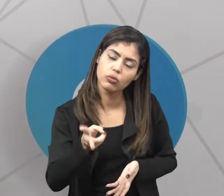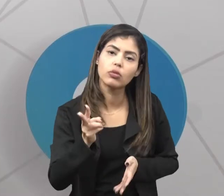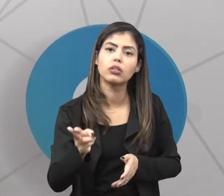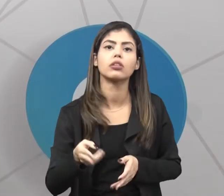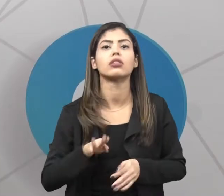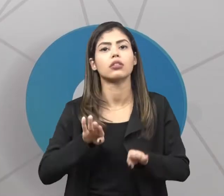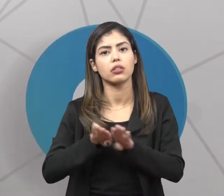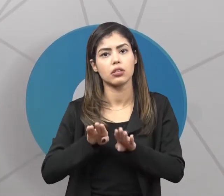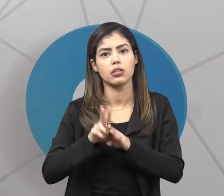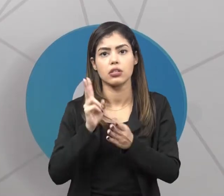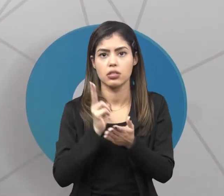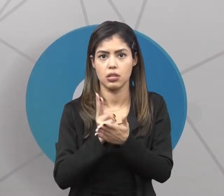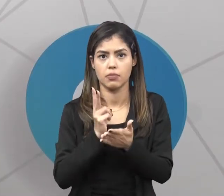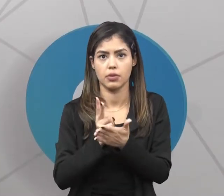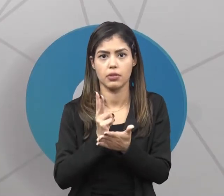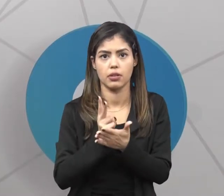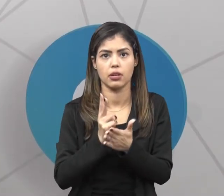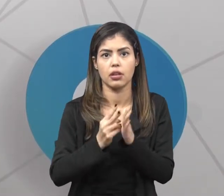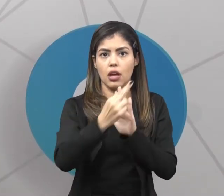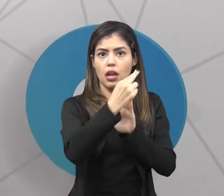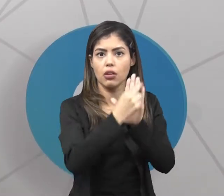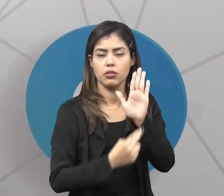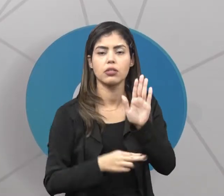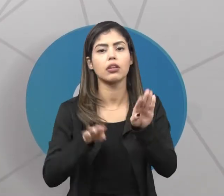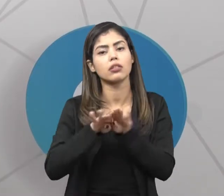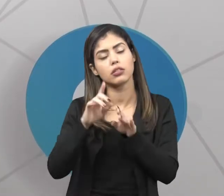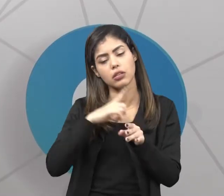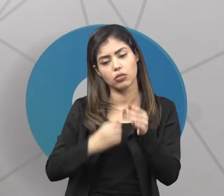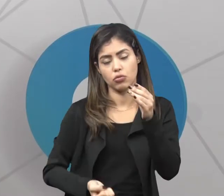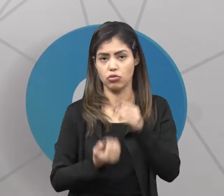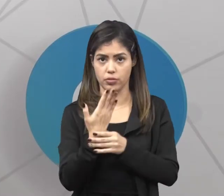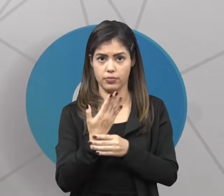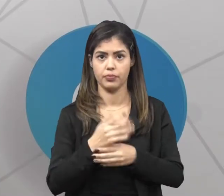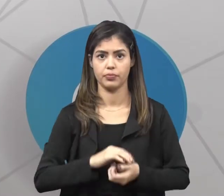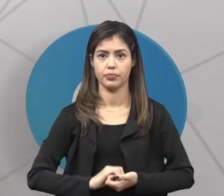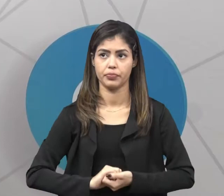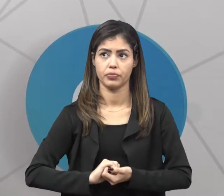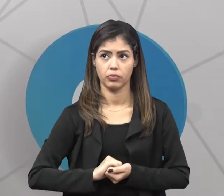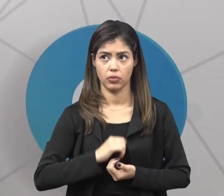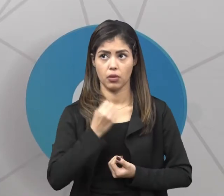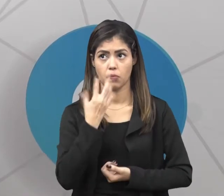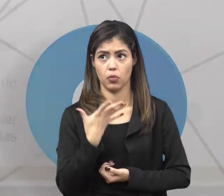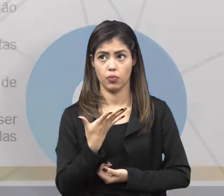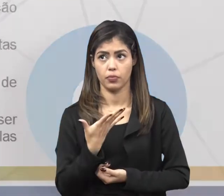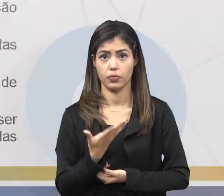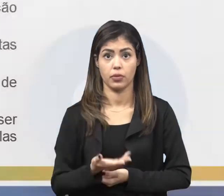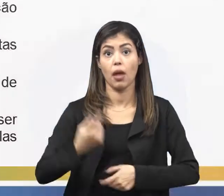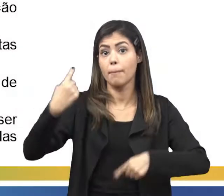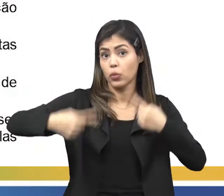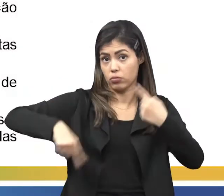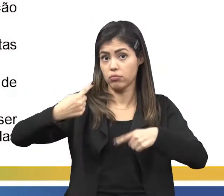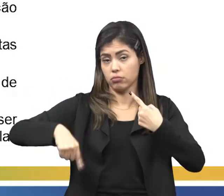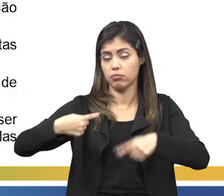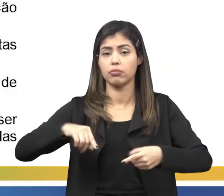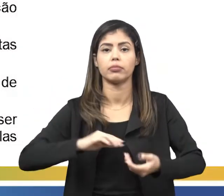todas essas ideias aí. Bom, com relação à política,